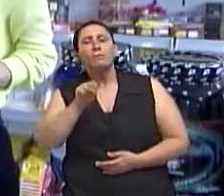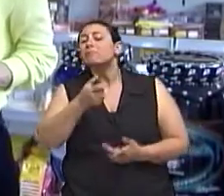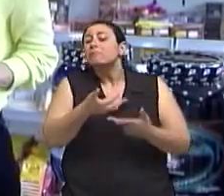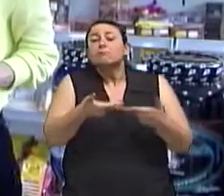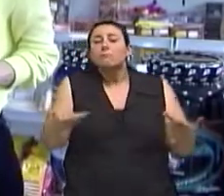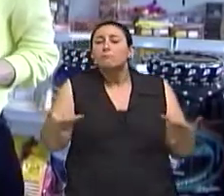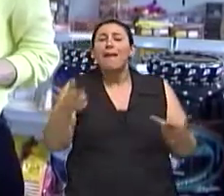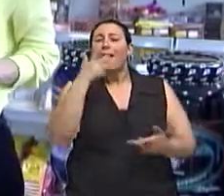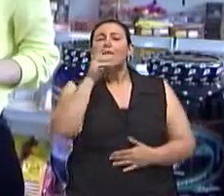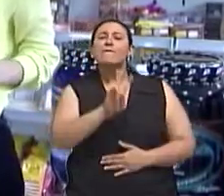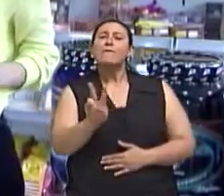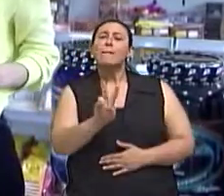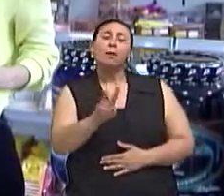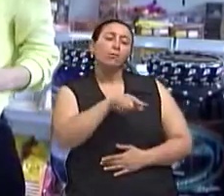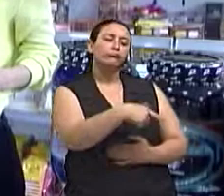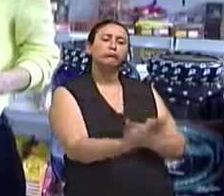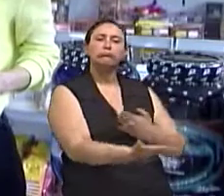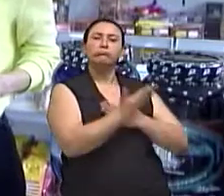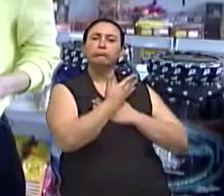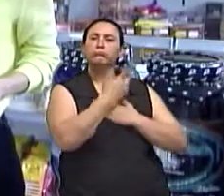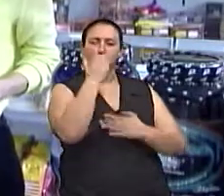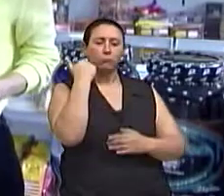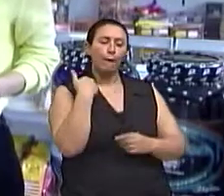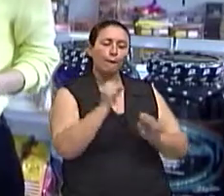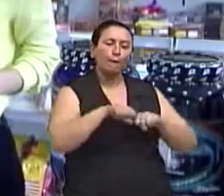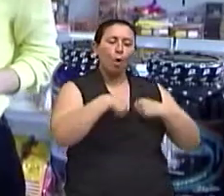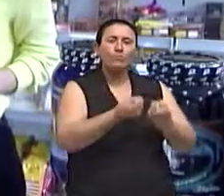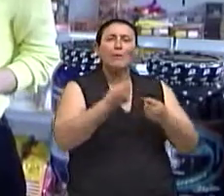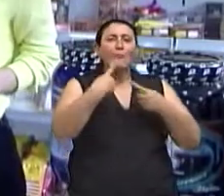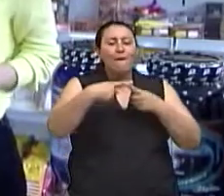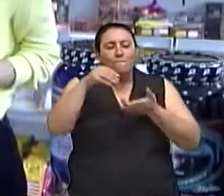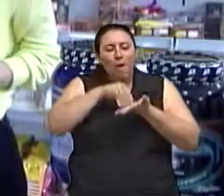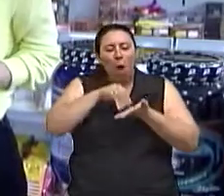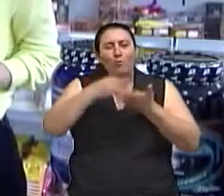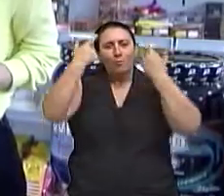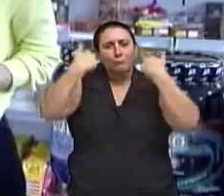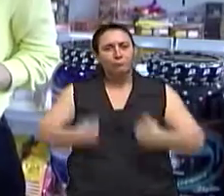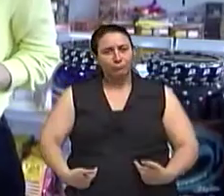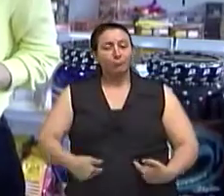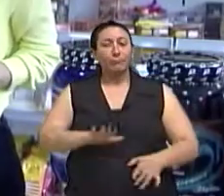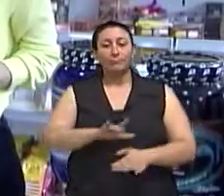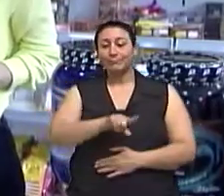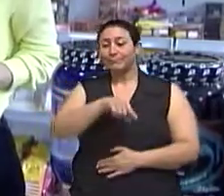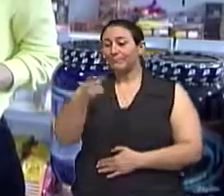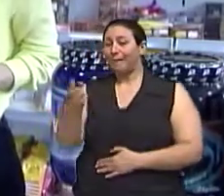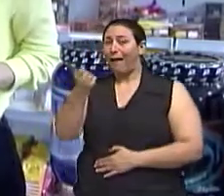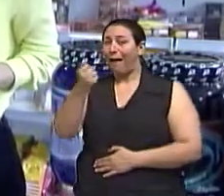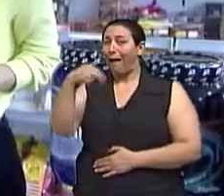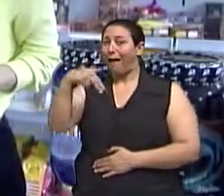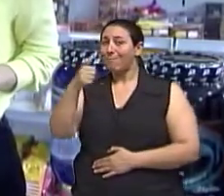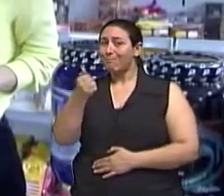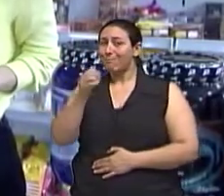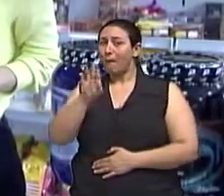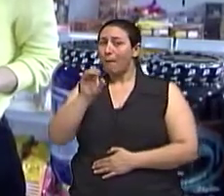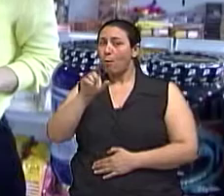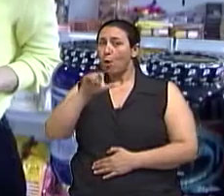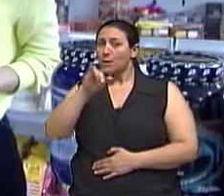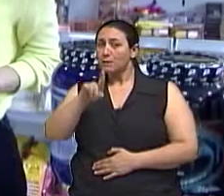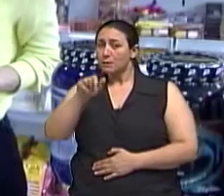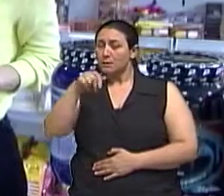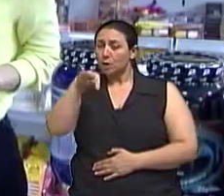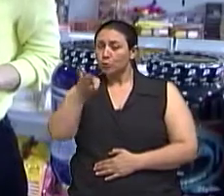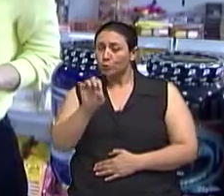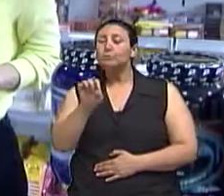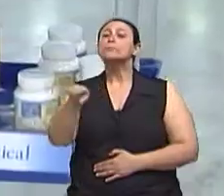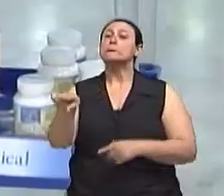anabolizantes, eles são derivados da testosterona, e são hormônios sintéticos, prescritos sob orientação